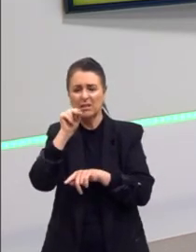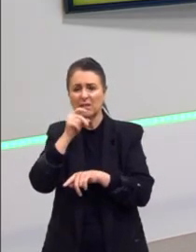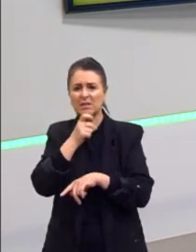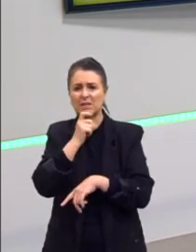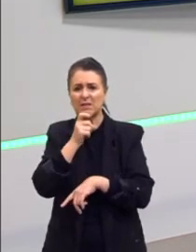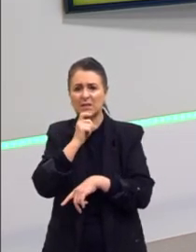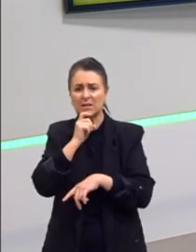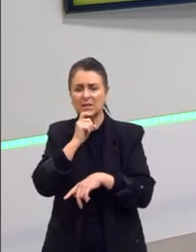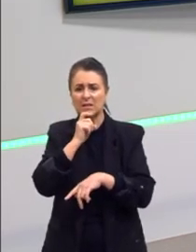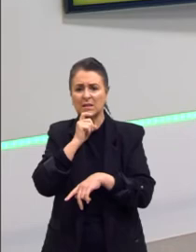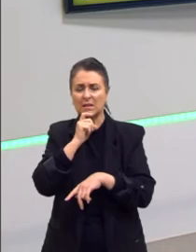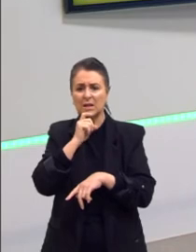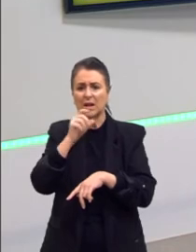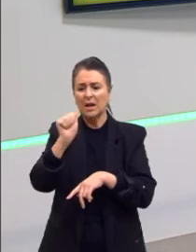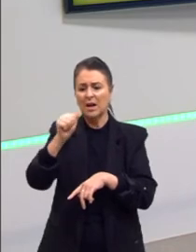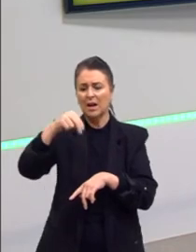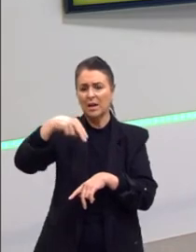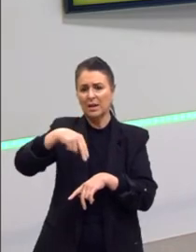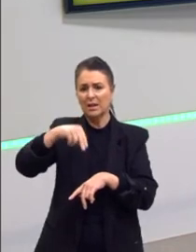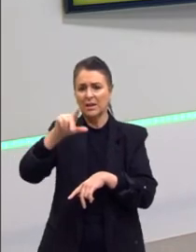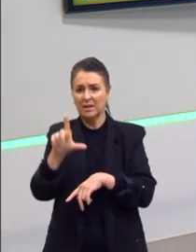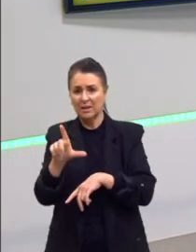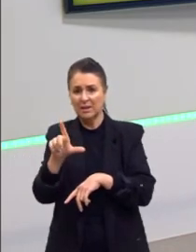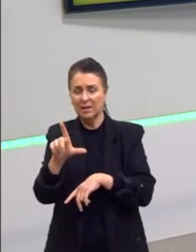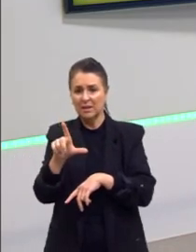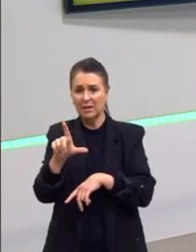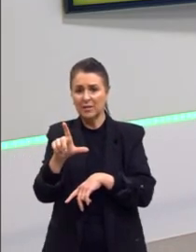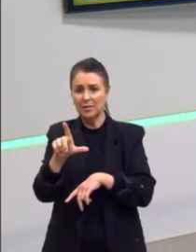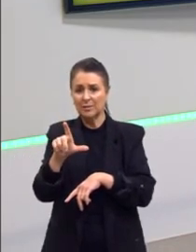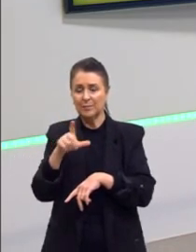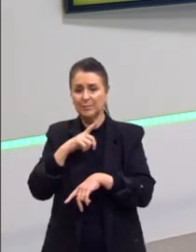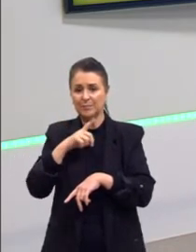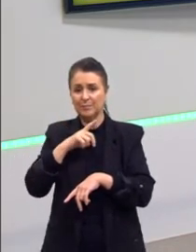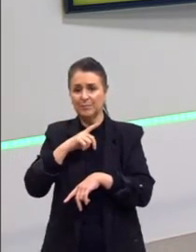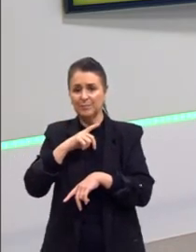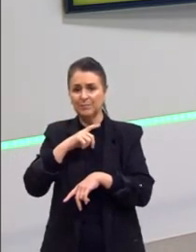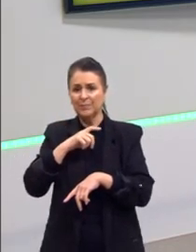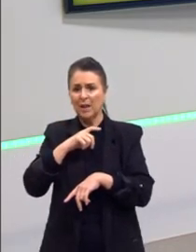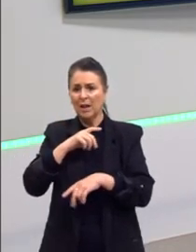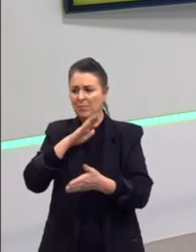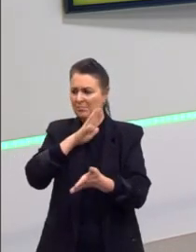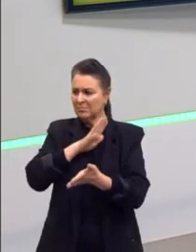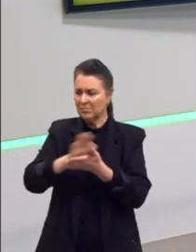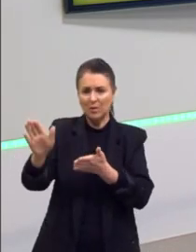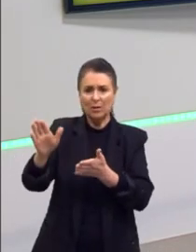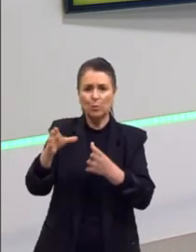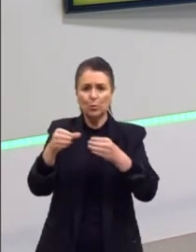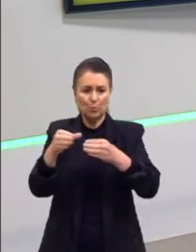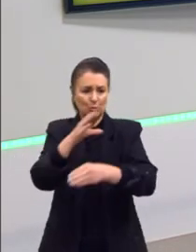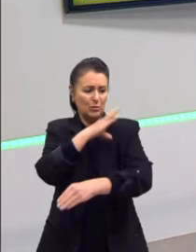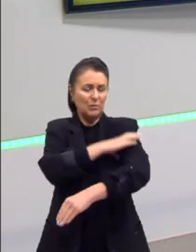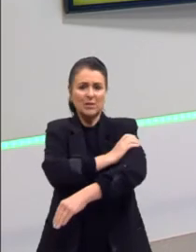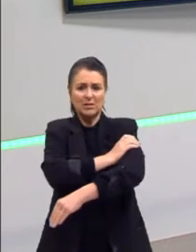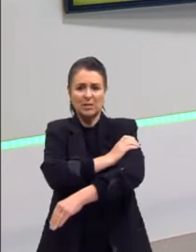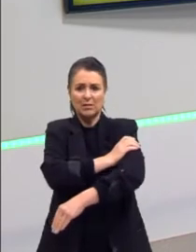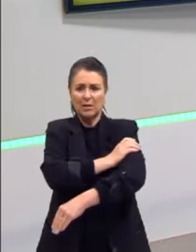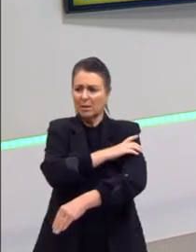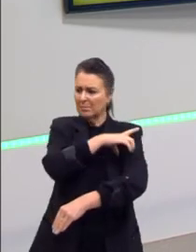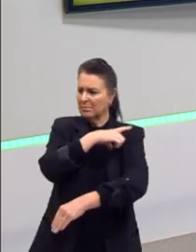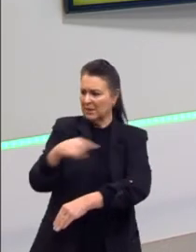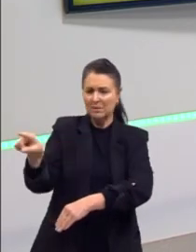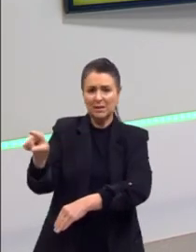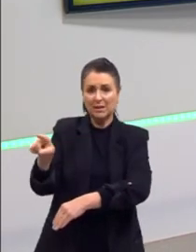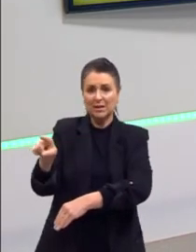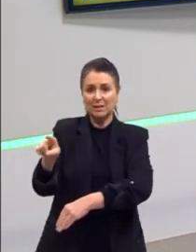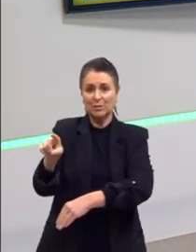a ANL, a Aliança Nacional Libertadora, corre os fascistas numa praça lá no Rio de Janeiro, mas a